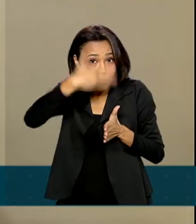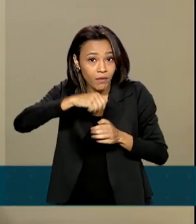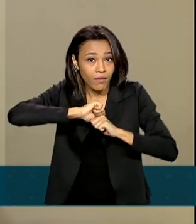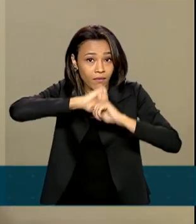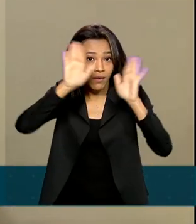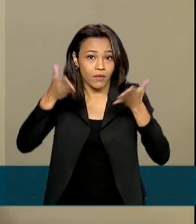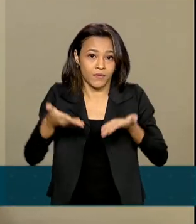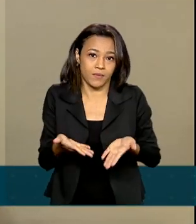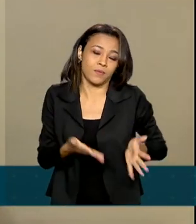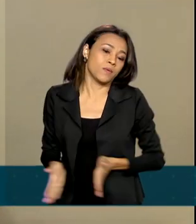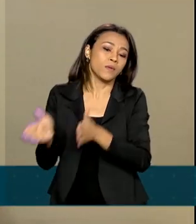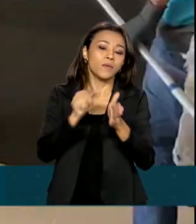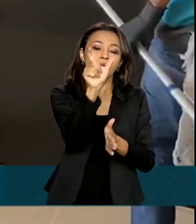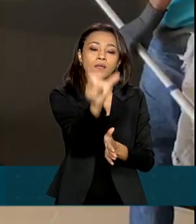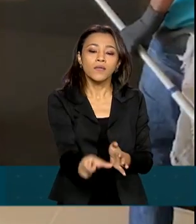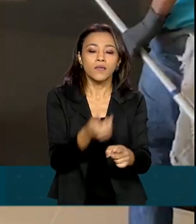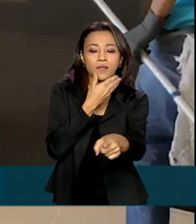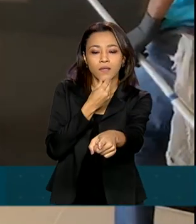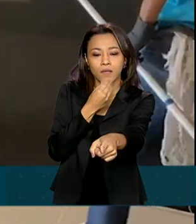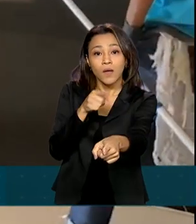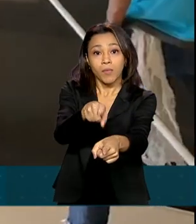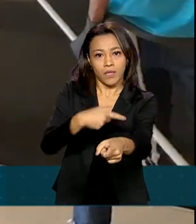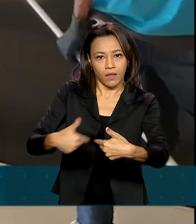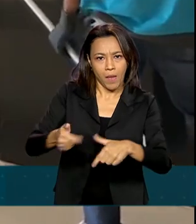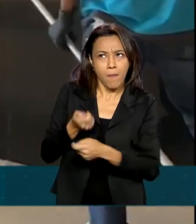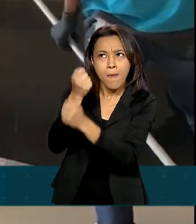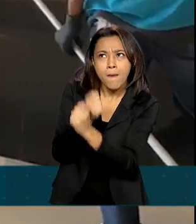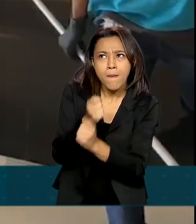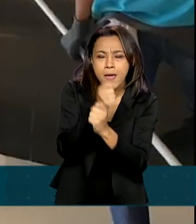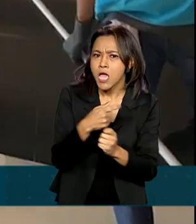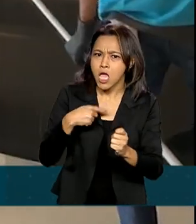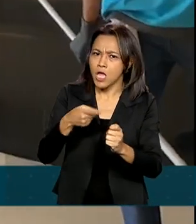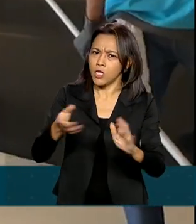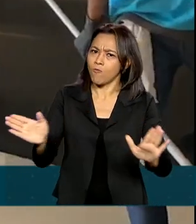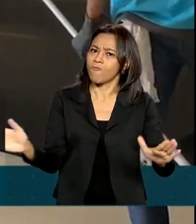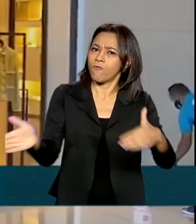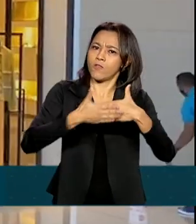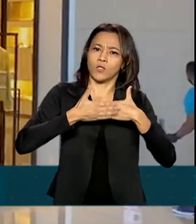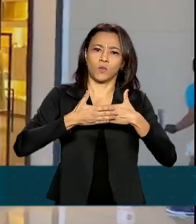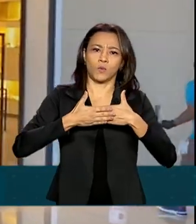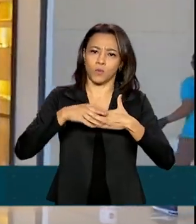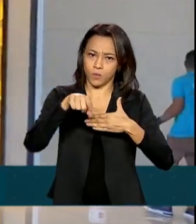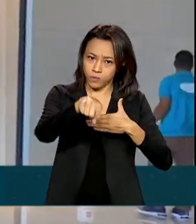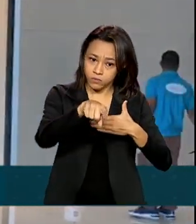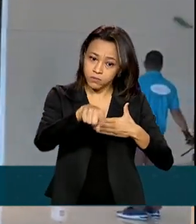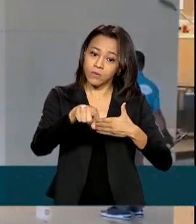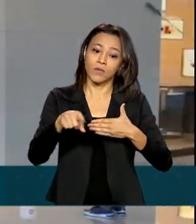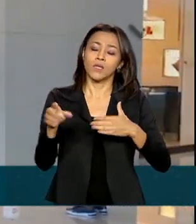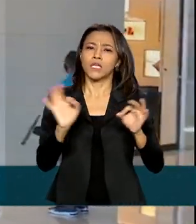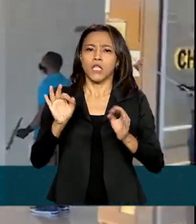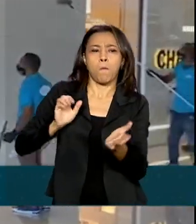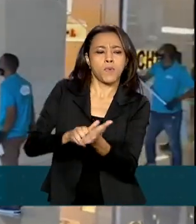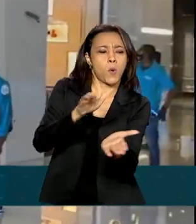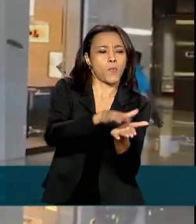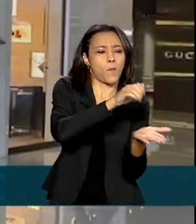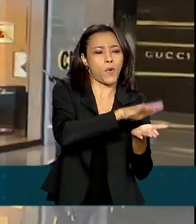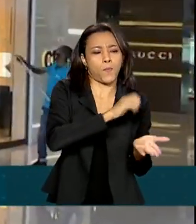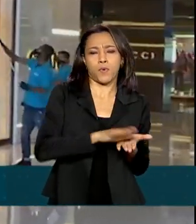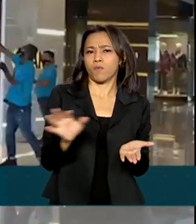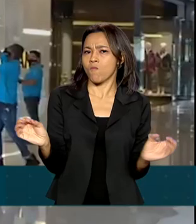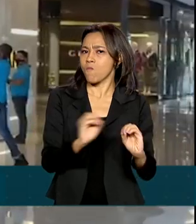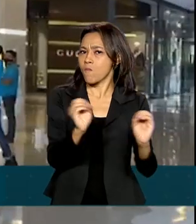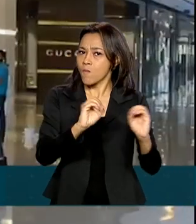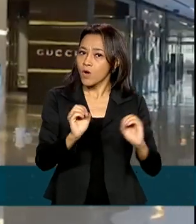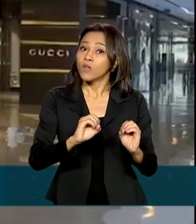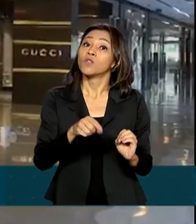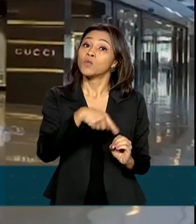O Sâncio de Edmar conta que só não fechou as portas durante a pandemia e nem demitiu nenhum dos